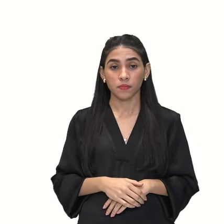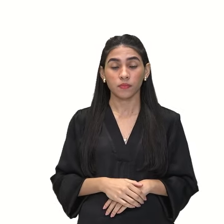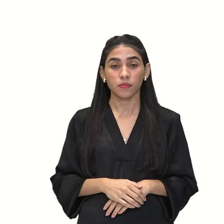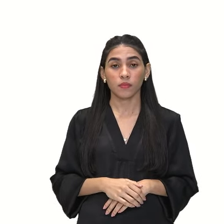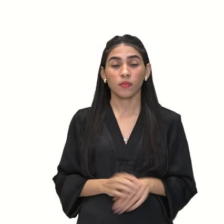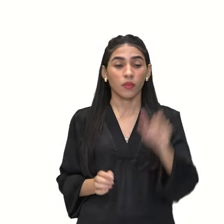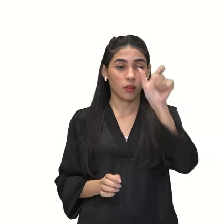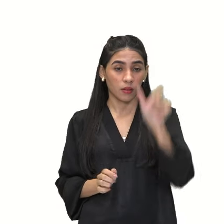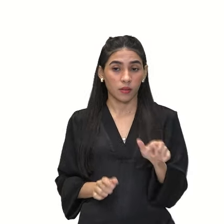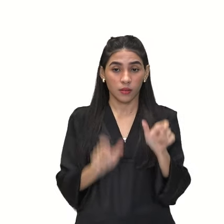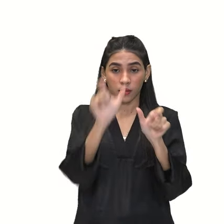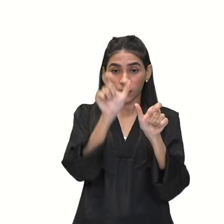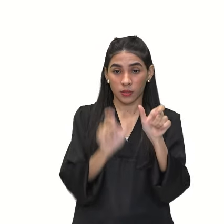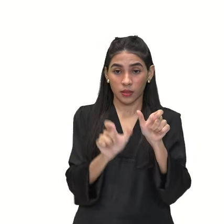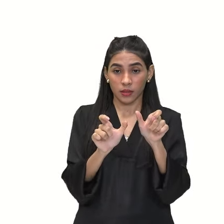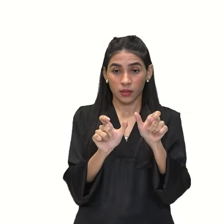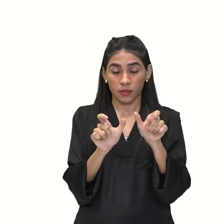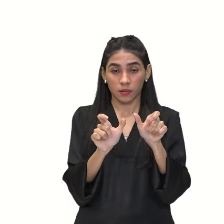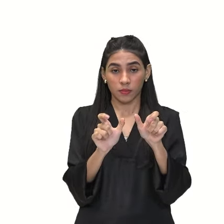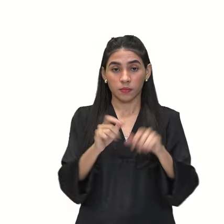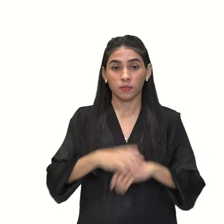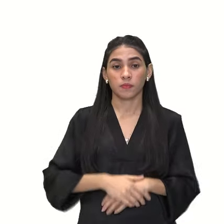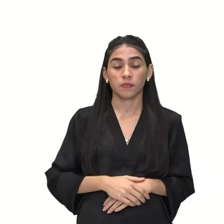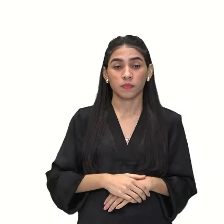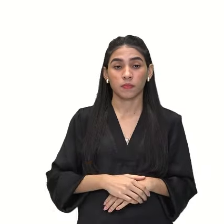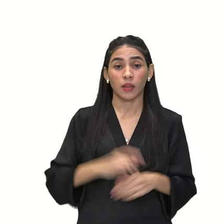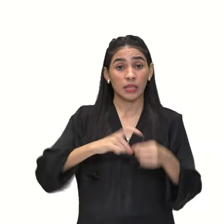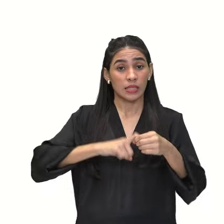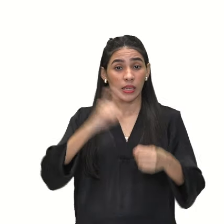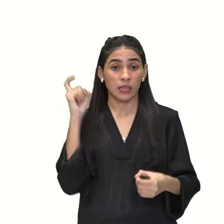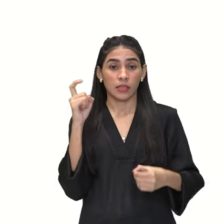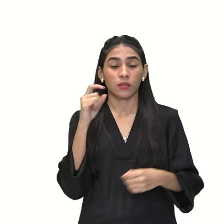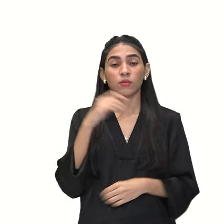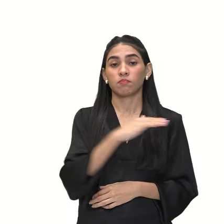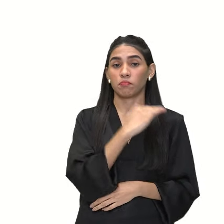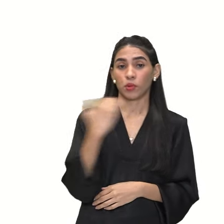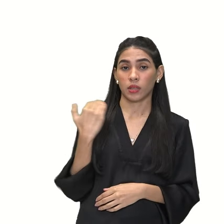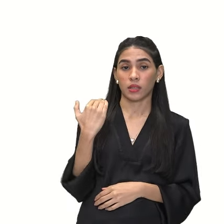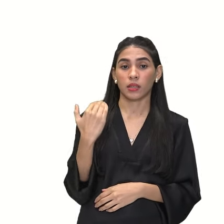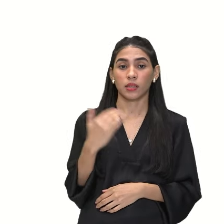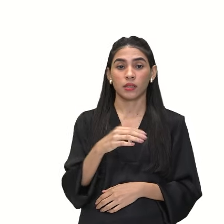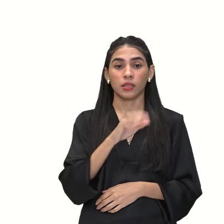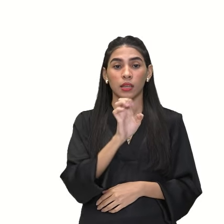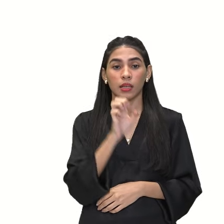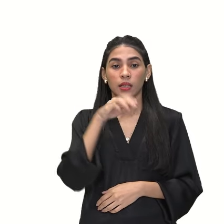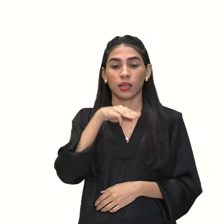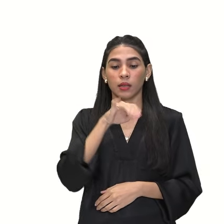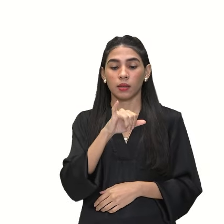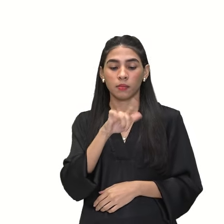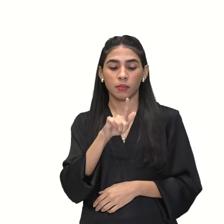nós temos quem está partindo. Mortalidade e imigração. Então, somando